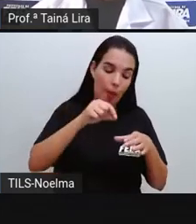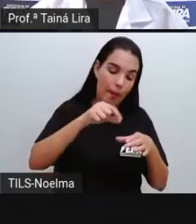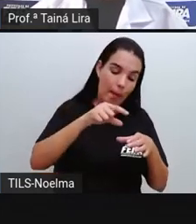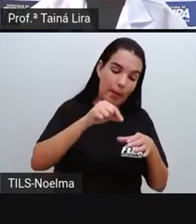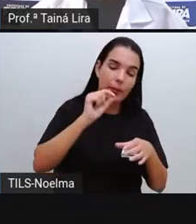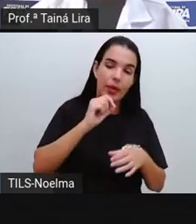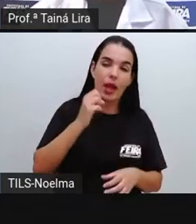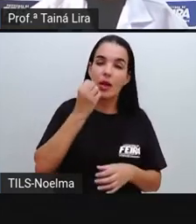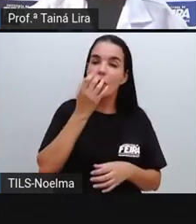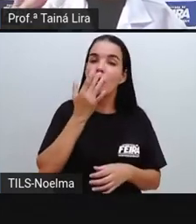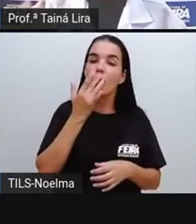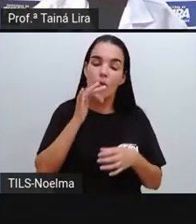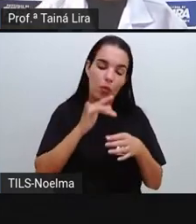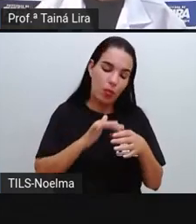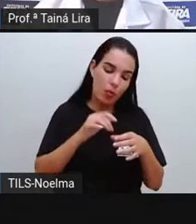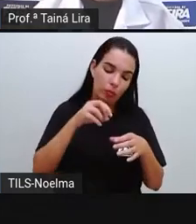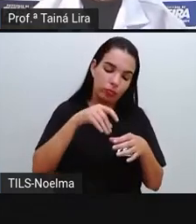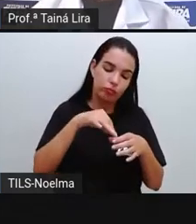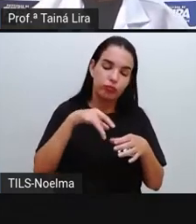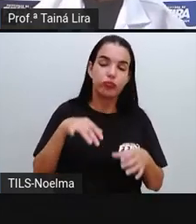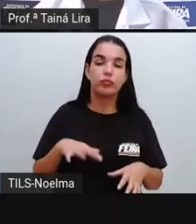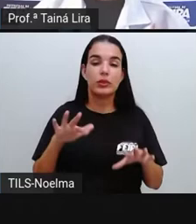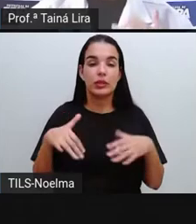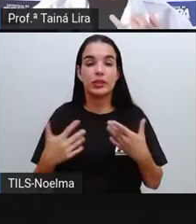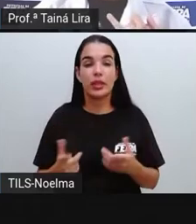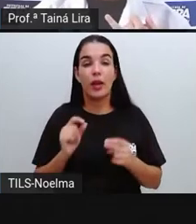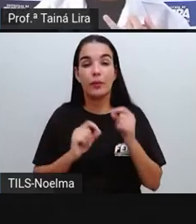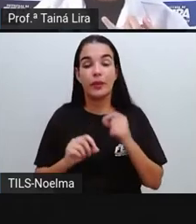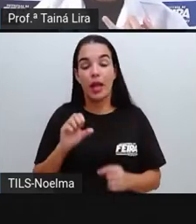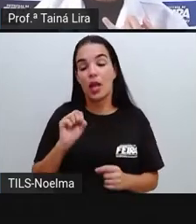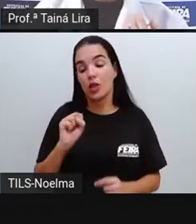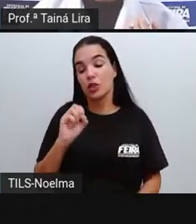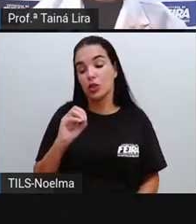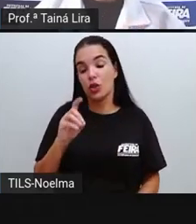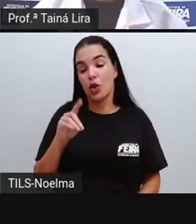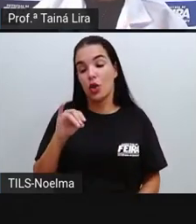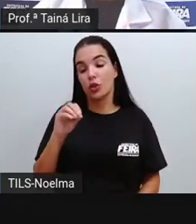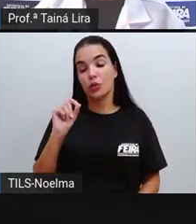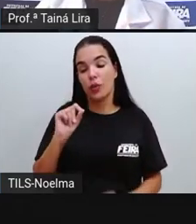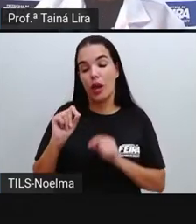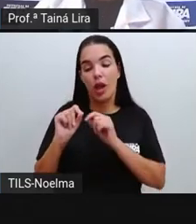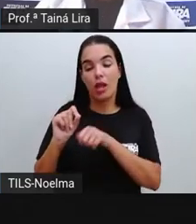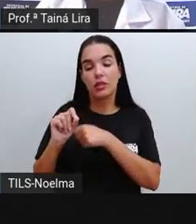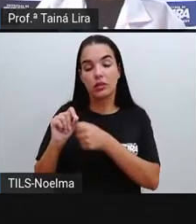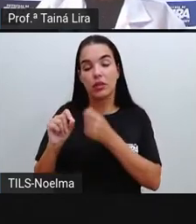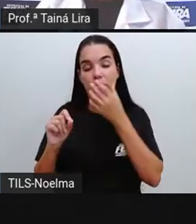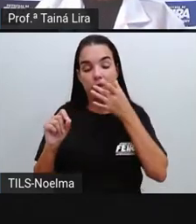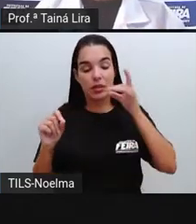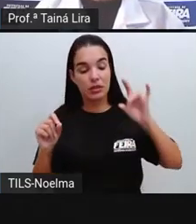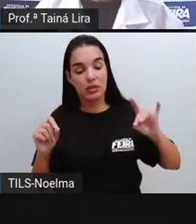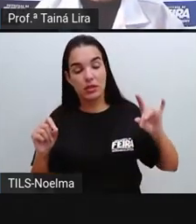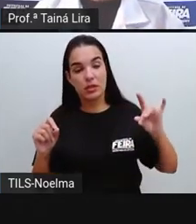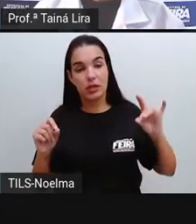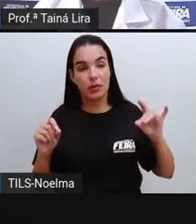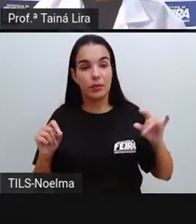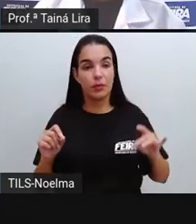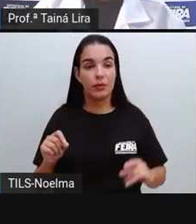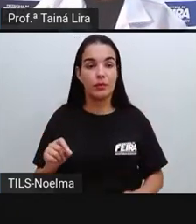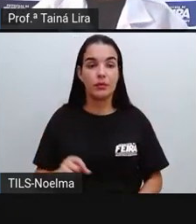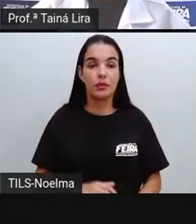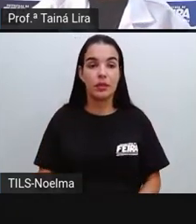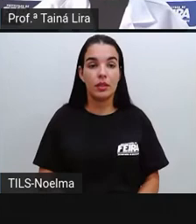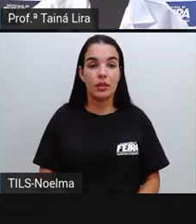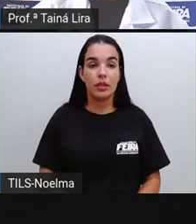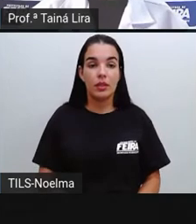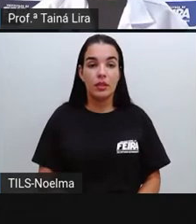tá? Então, aqui no leite a gente vê, né, o sódio, que é o sal, tá? O colesterol, aí